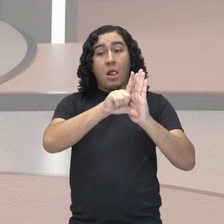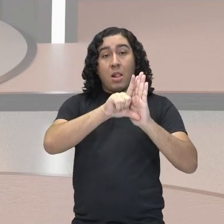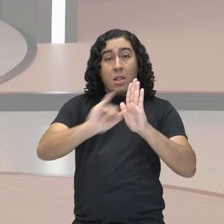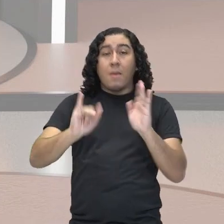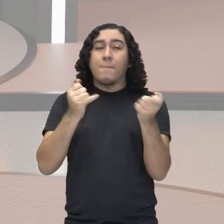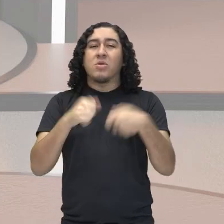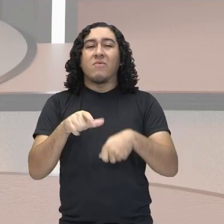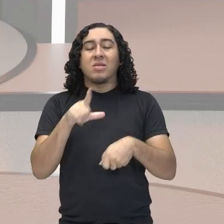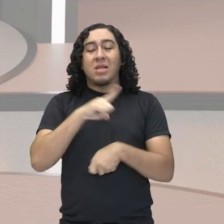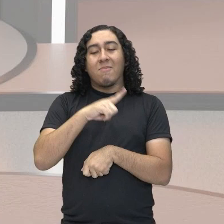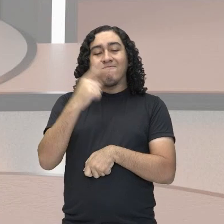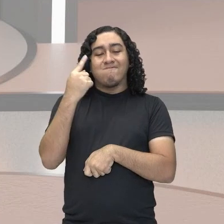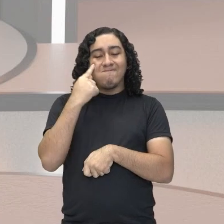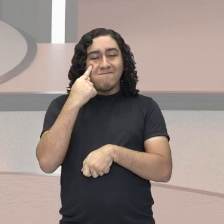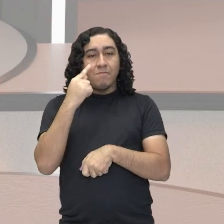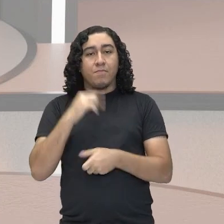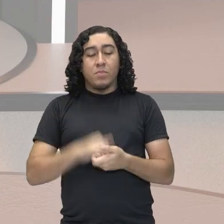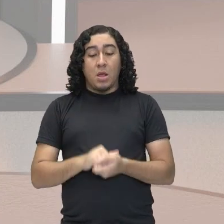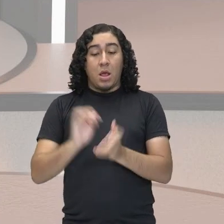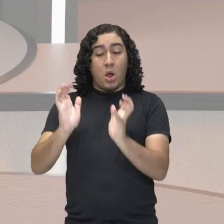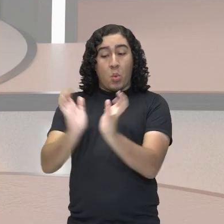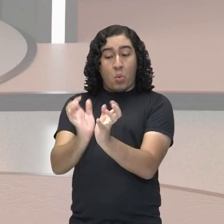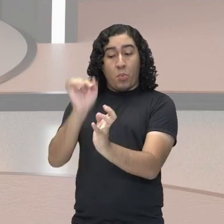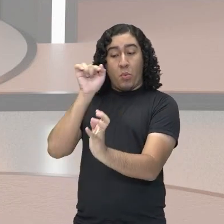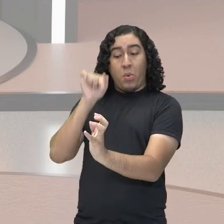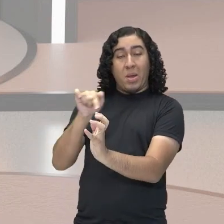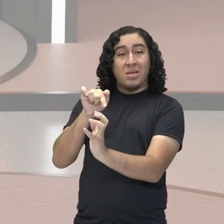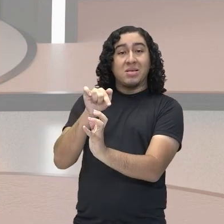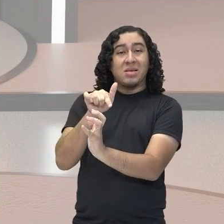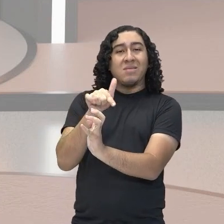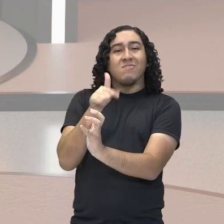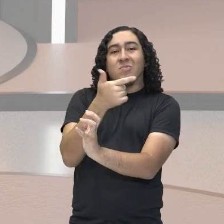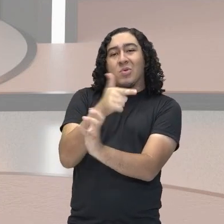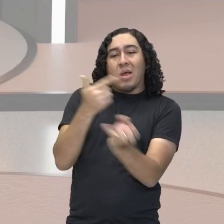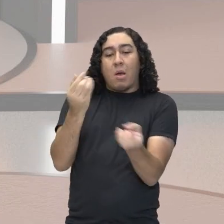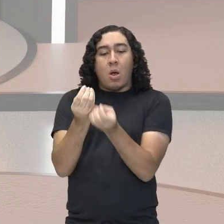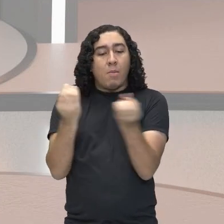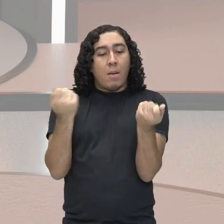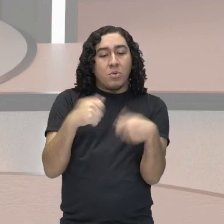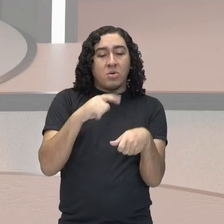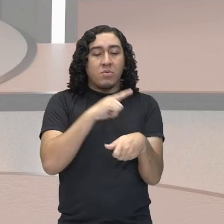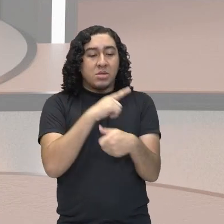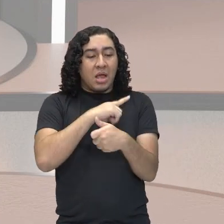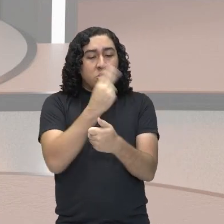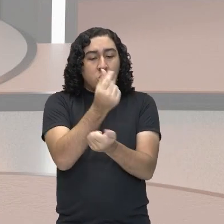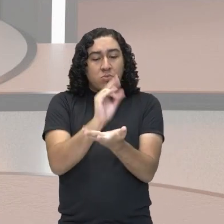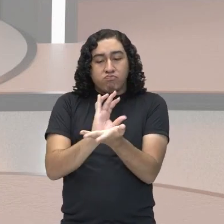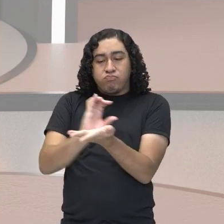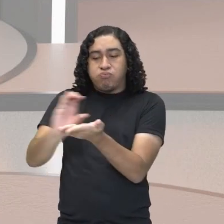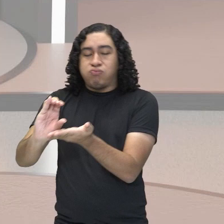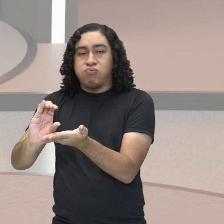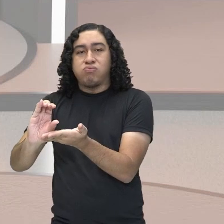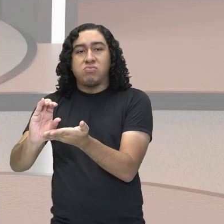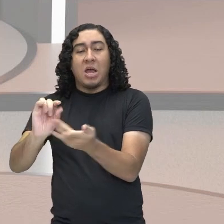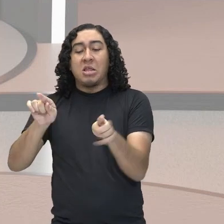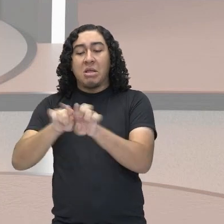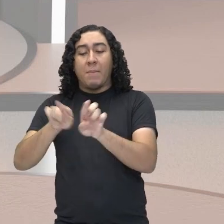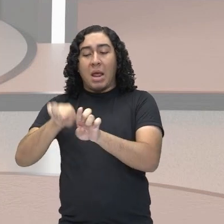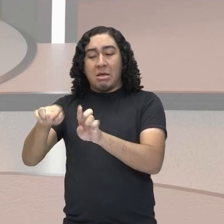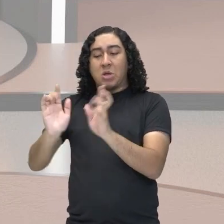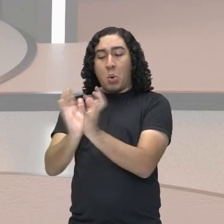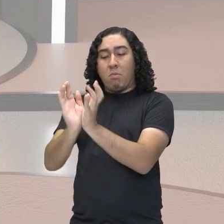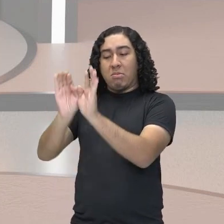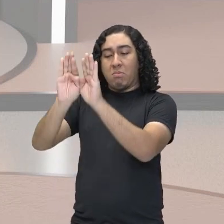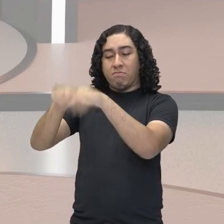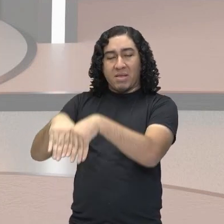dizer, olha, esse grupo social não será beneficiado dessa forma, não será beneficiado daquilo. Ou,